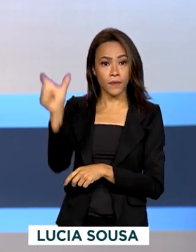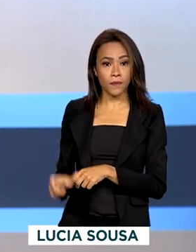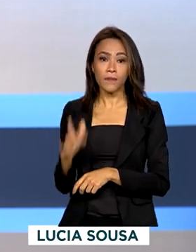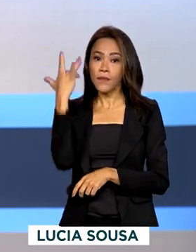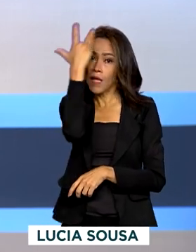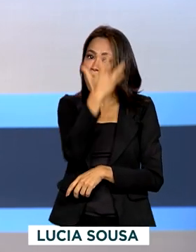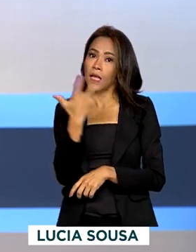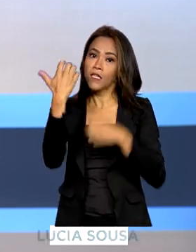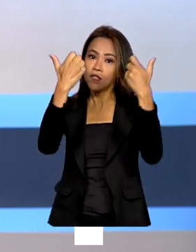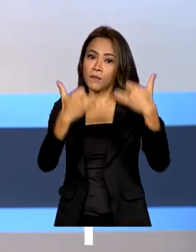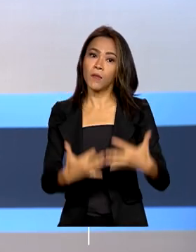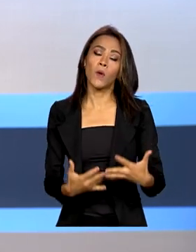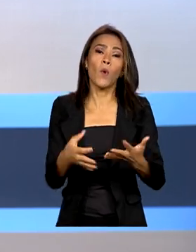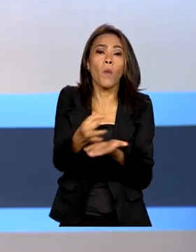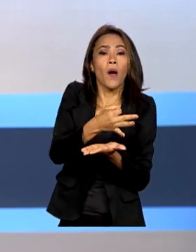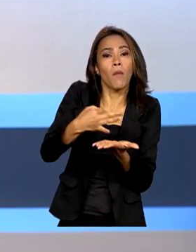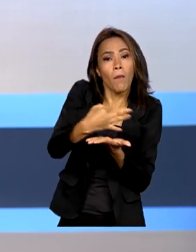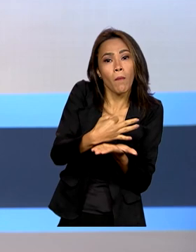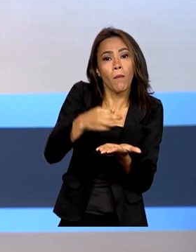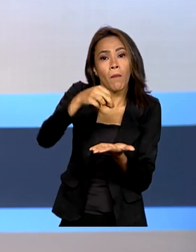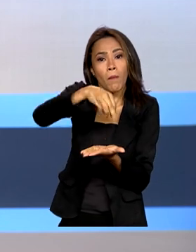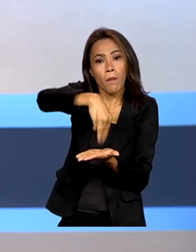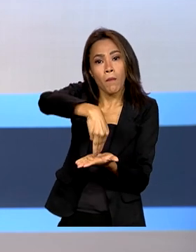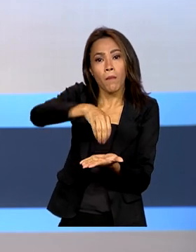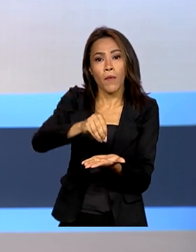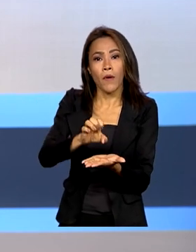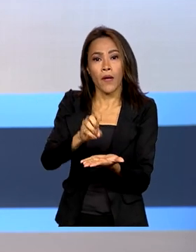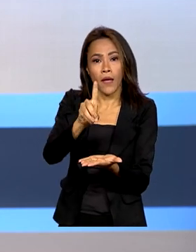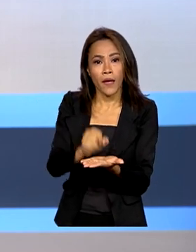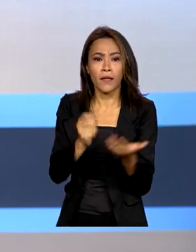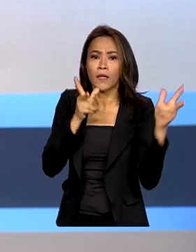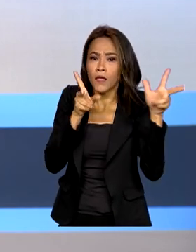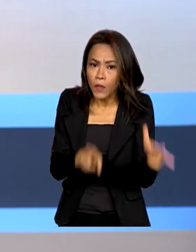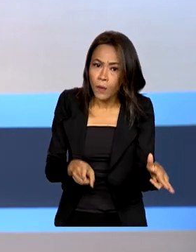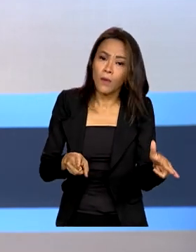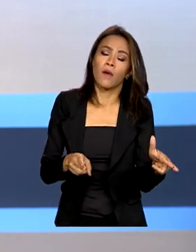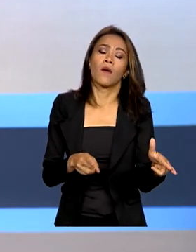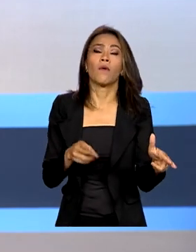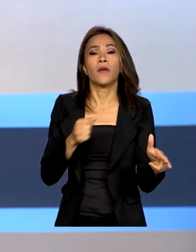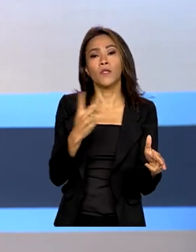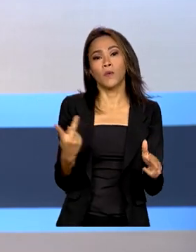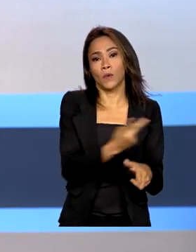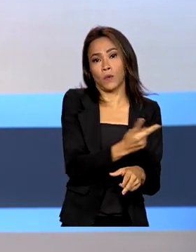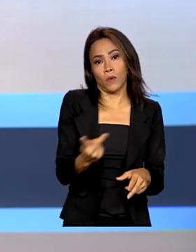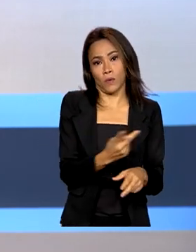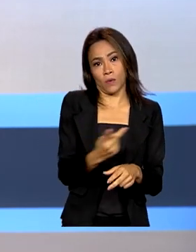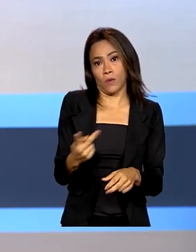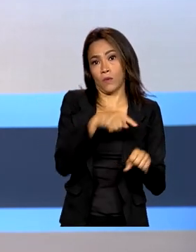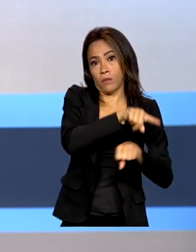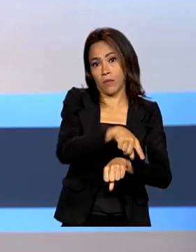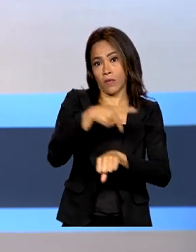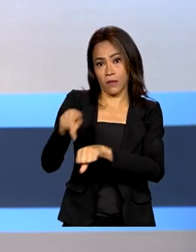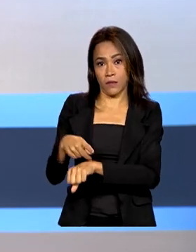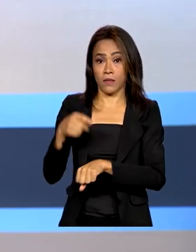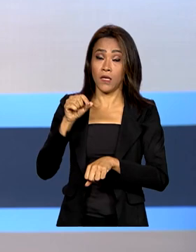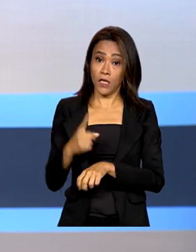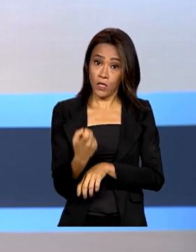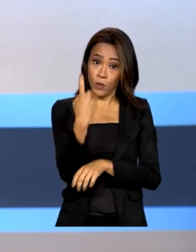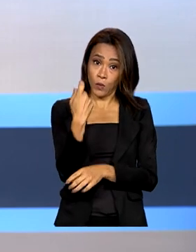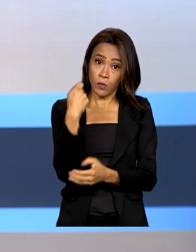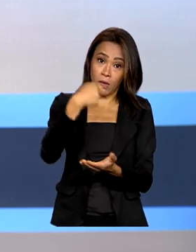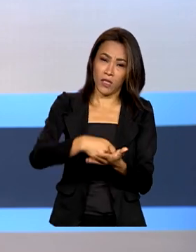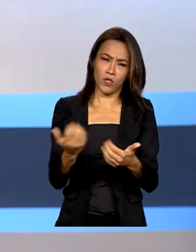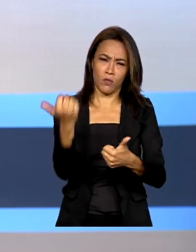comum para ser usada apenas no comércio entre Brasil e Argentina. Segundo o ministro, esse modelo de pagamento único não vai